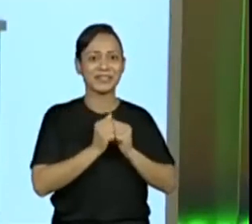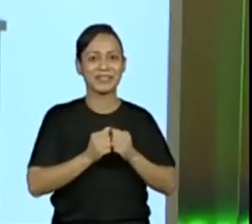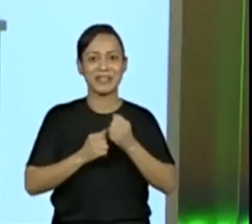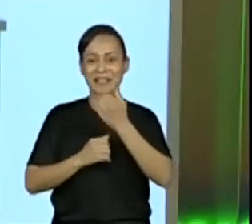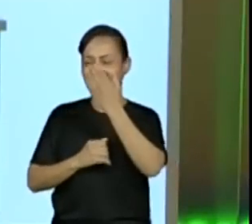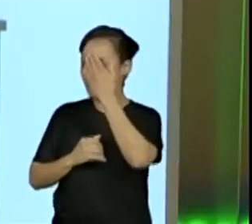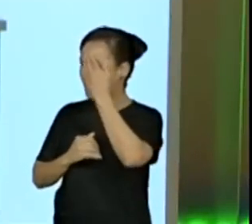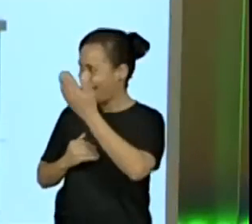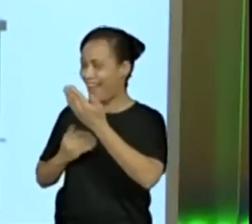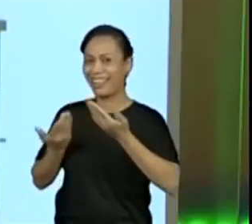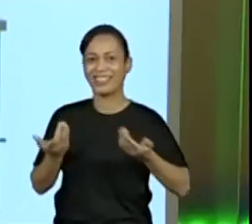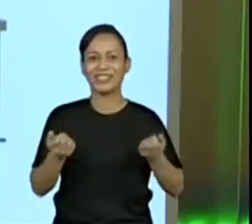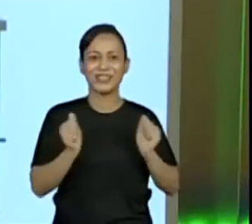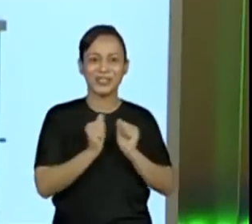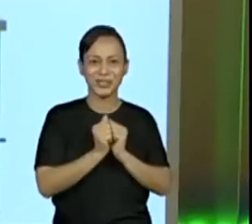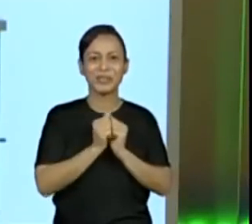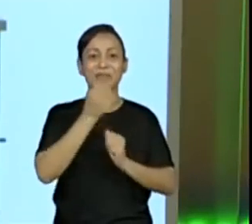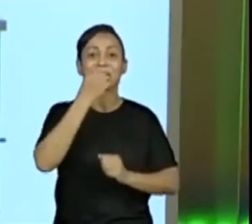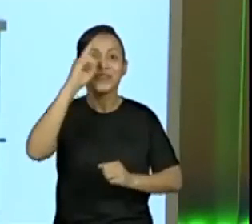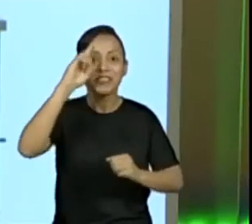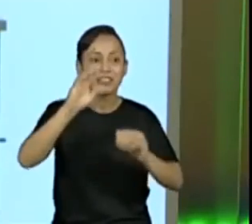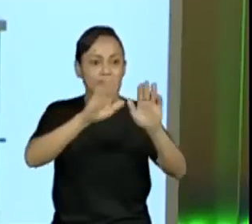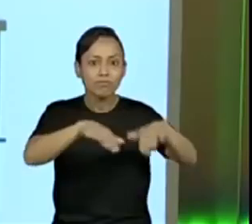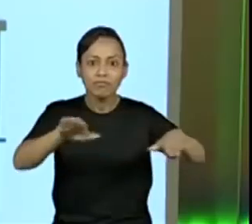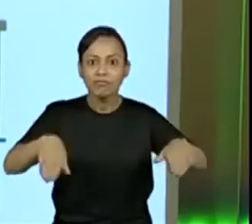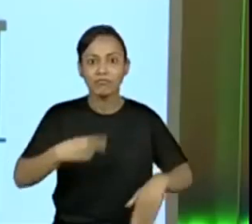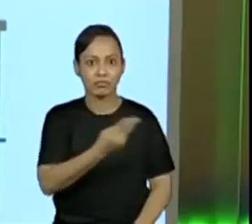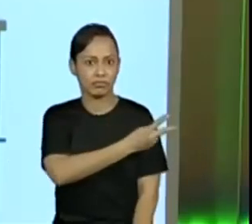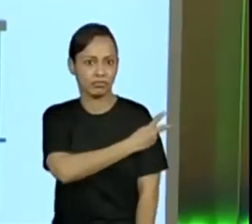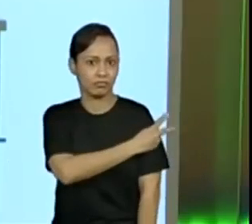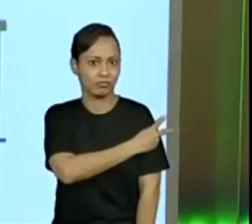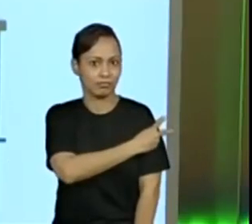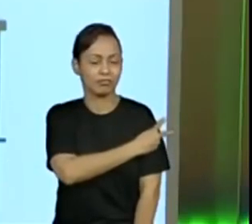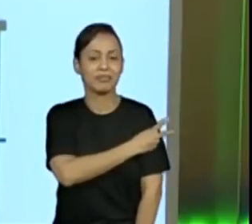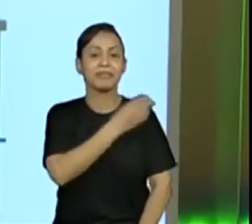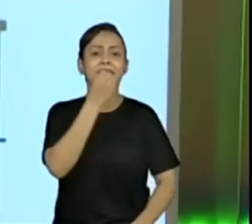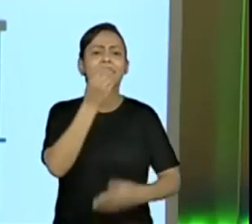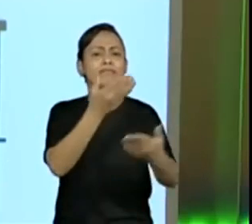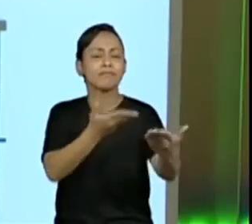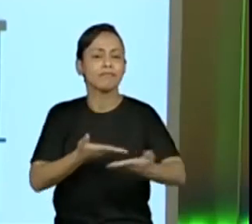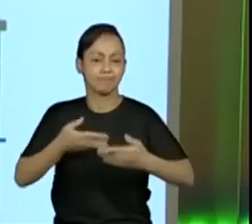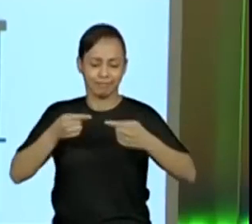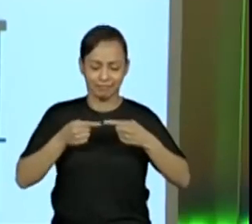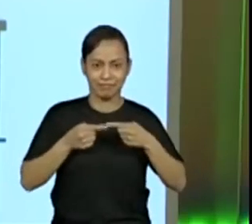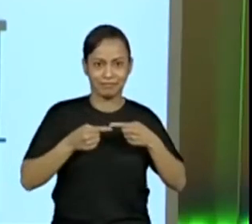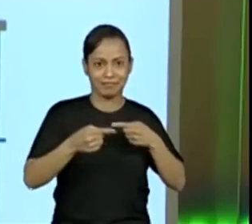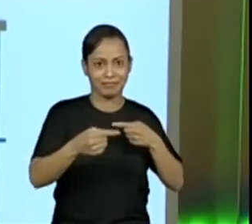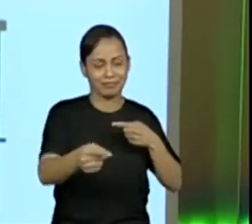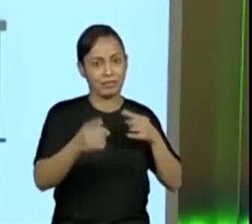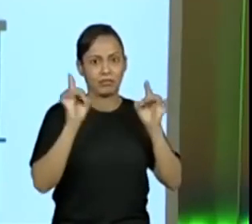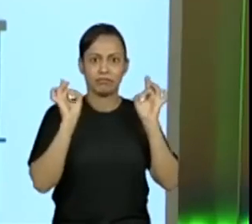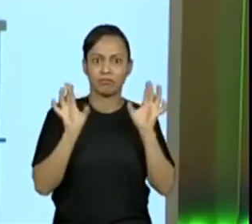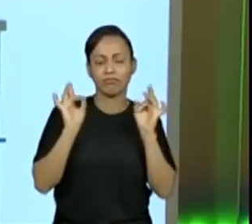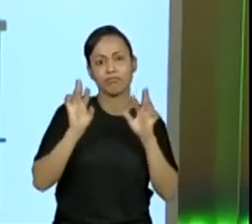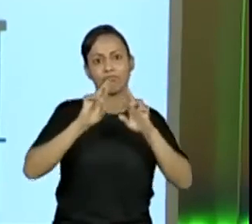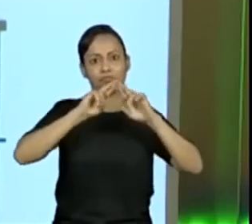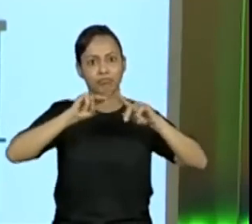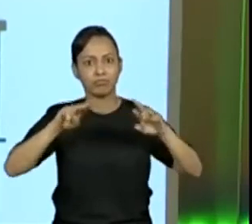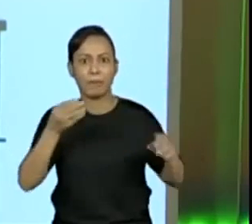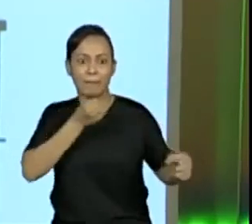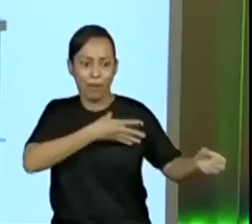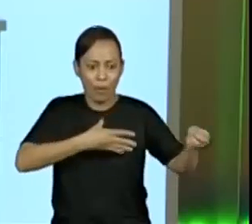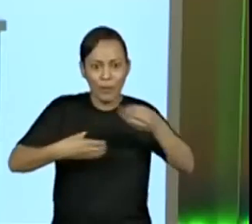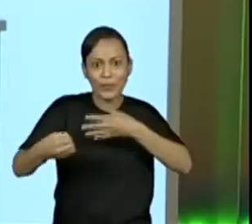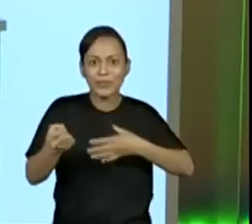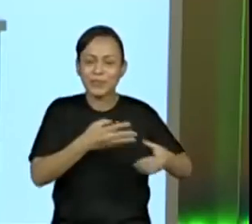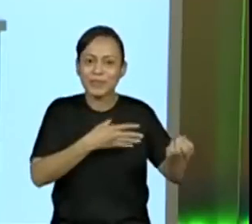professora Ana Paula. Bom dia, turma do segundo ano. Sejam bem-vindos. Essa semana vai se iniciar com muitas coisas boas, muito